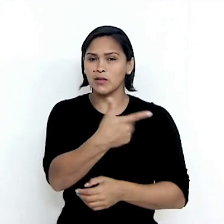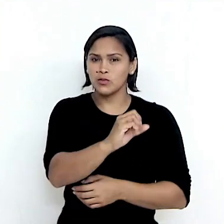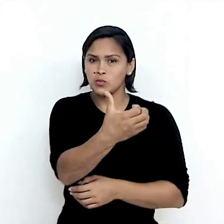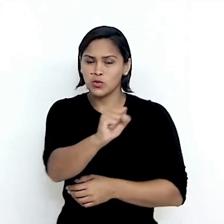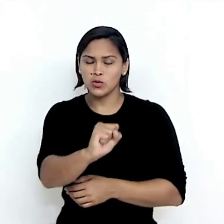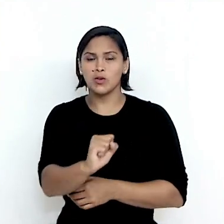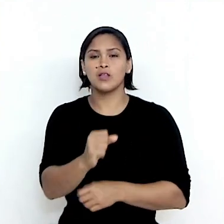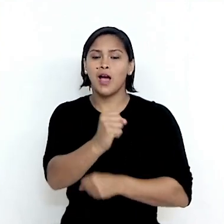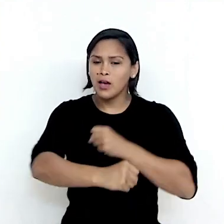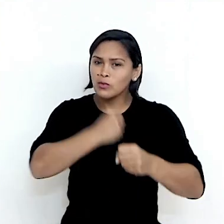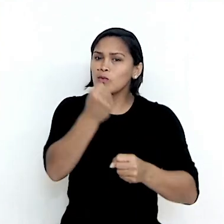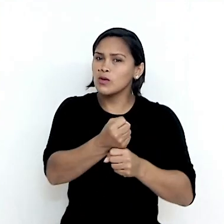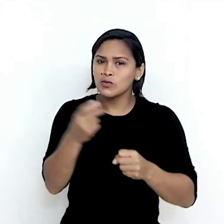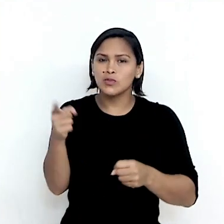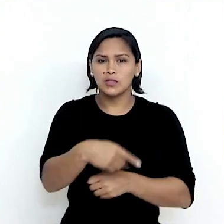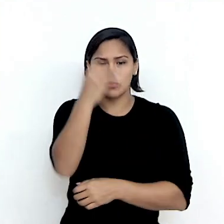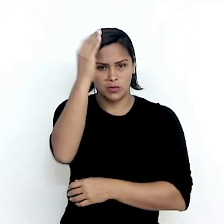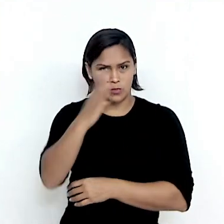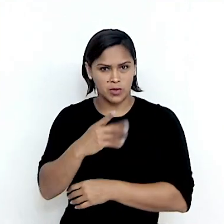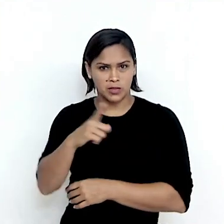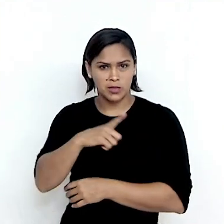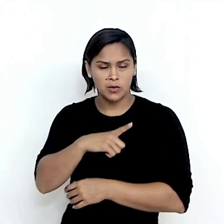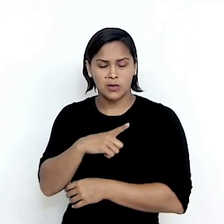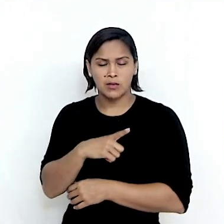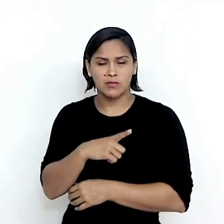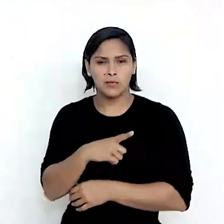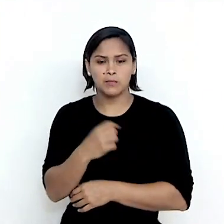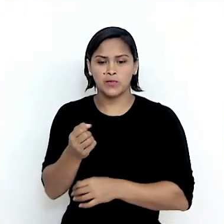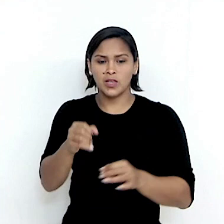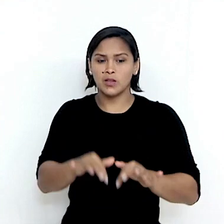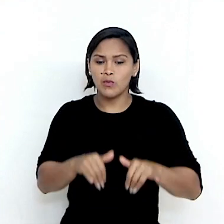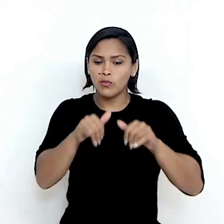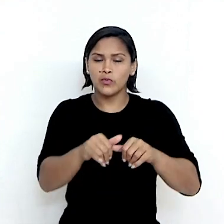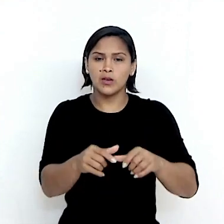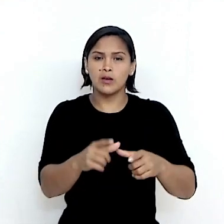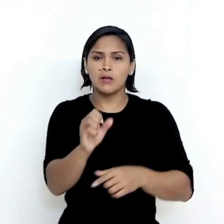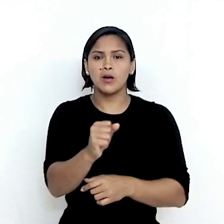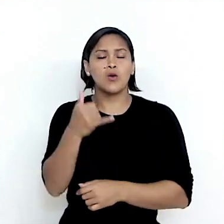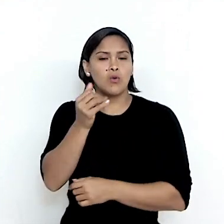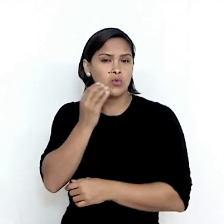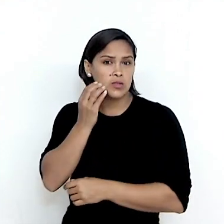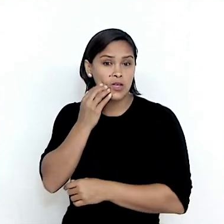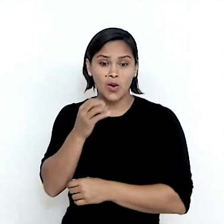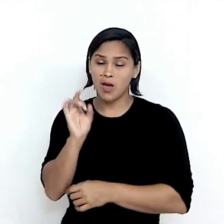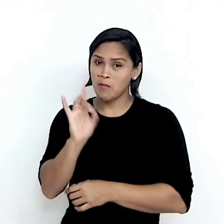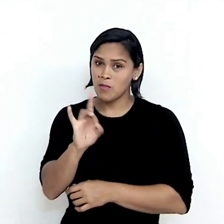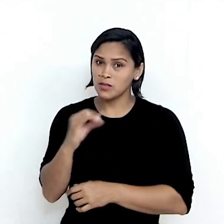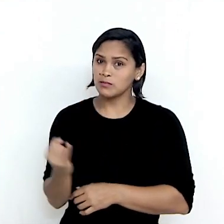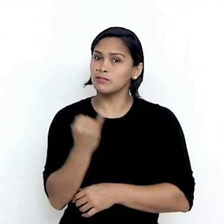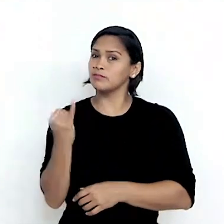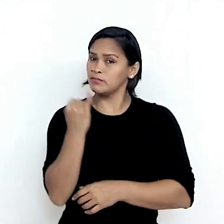Em 2019, no Brasil, dentre os equipamentos mais utilizados, telefone celular era o principal